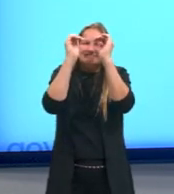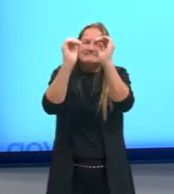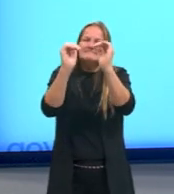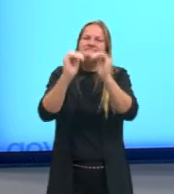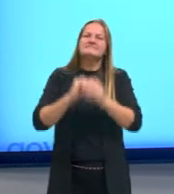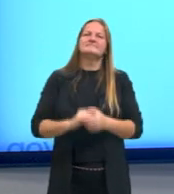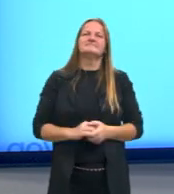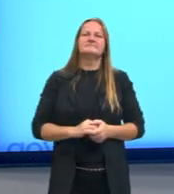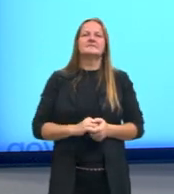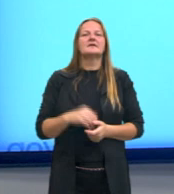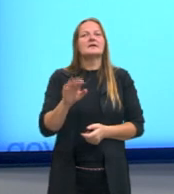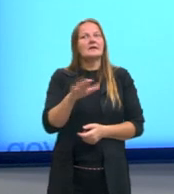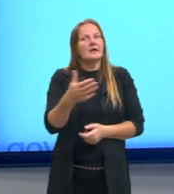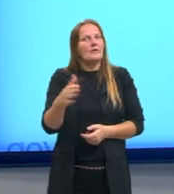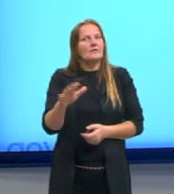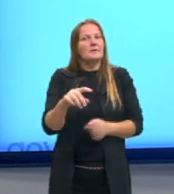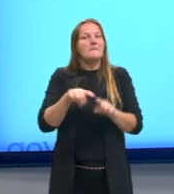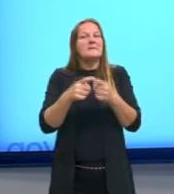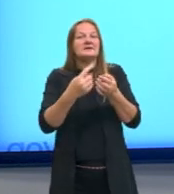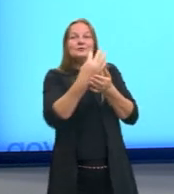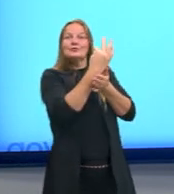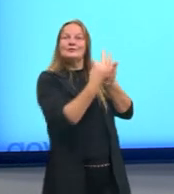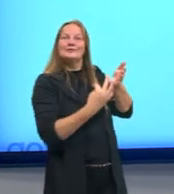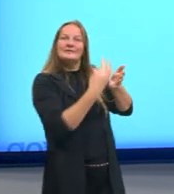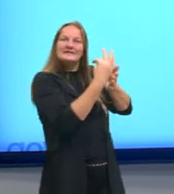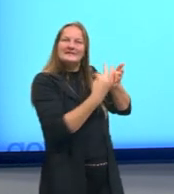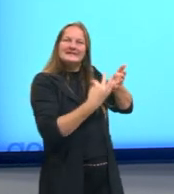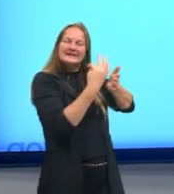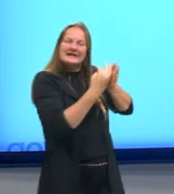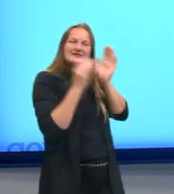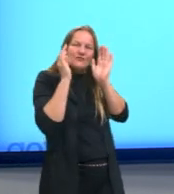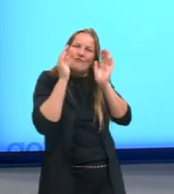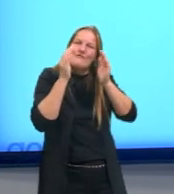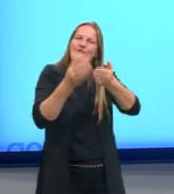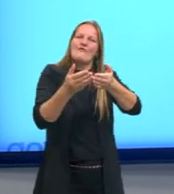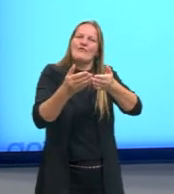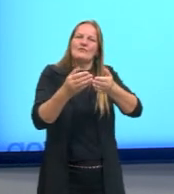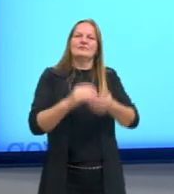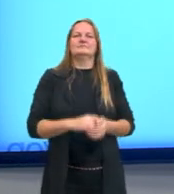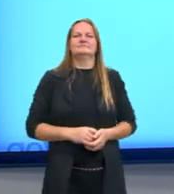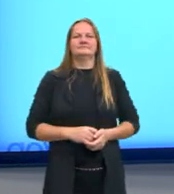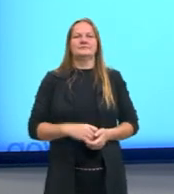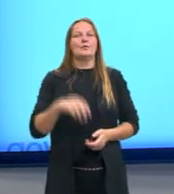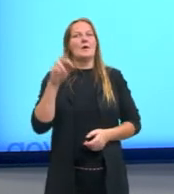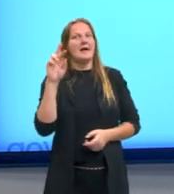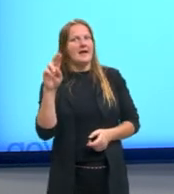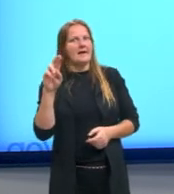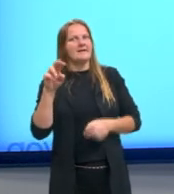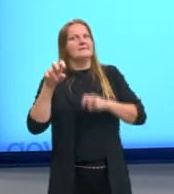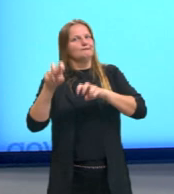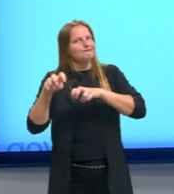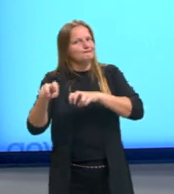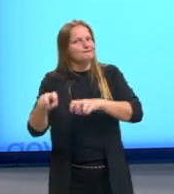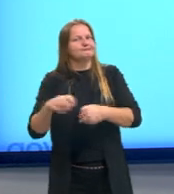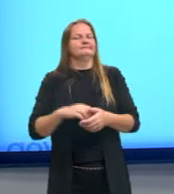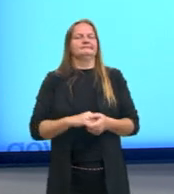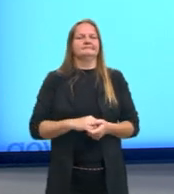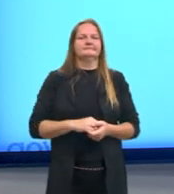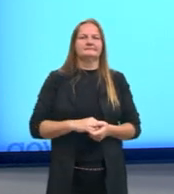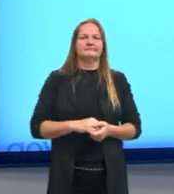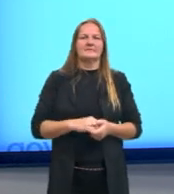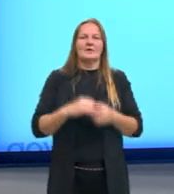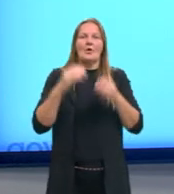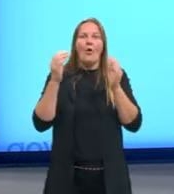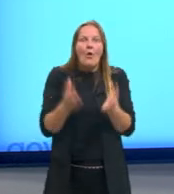Até poderia ser, mas o texto não fala só sobre isso. O texto está querendo exatamente mostrar a diferença que a gente faz